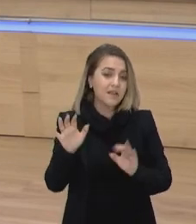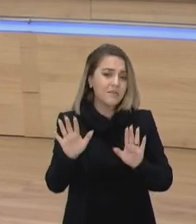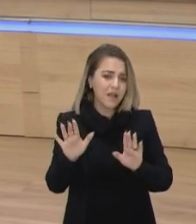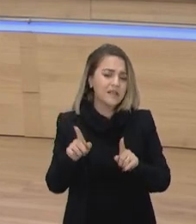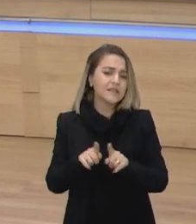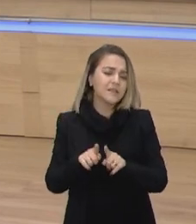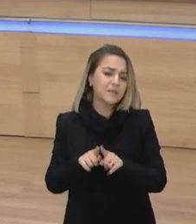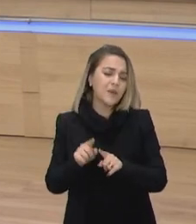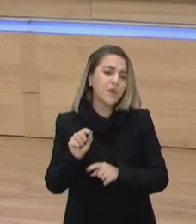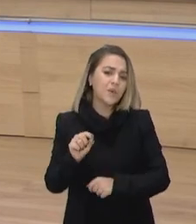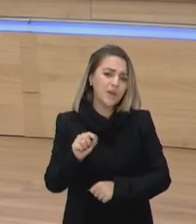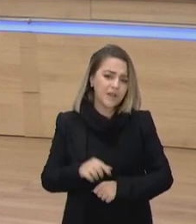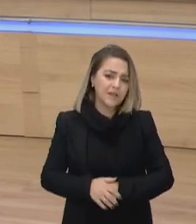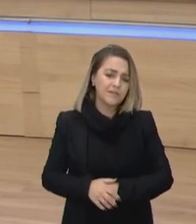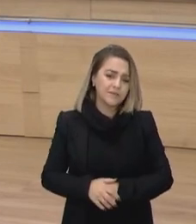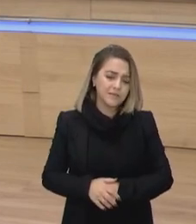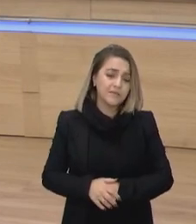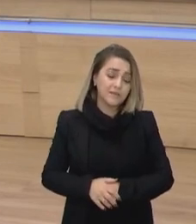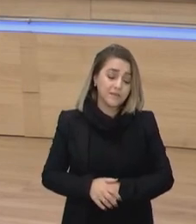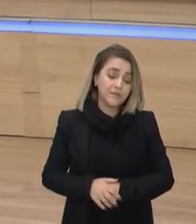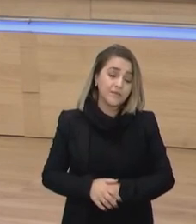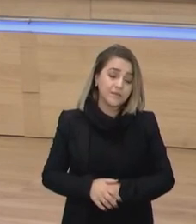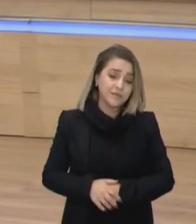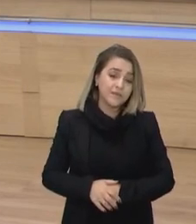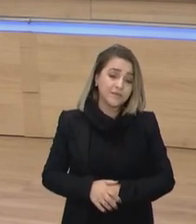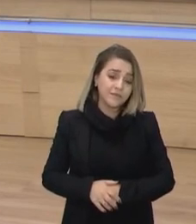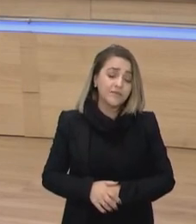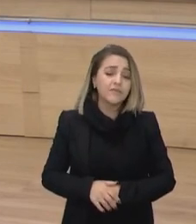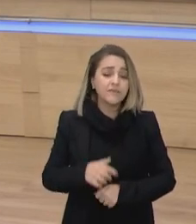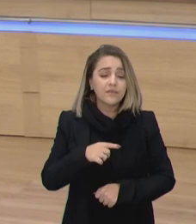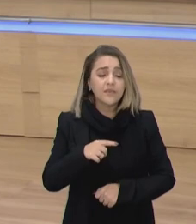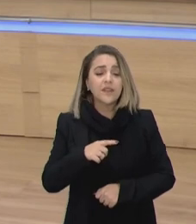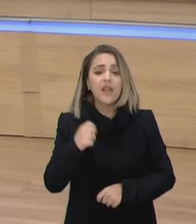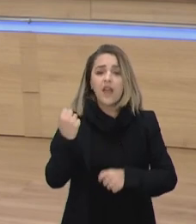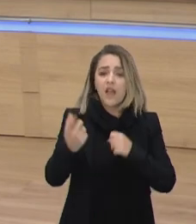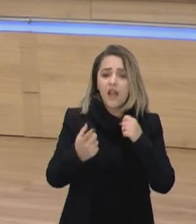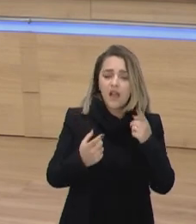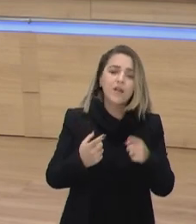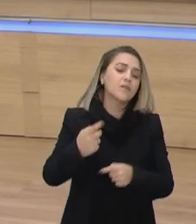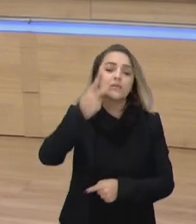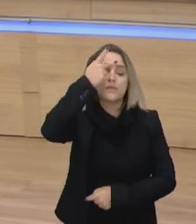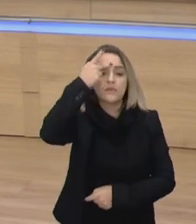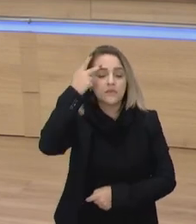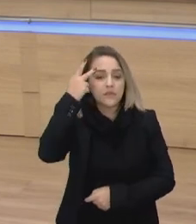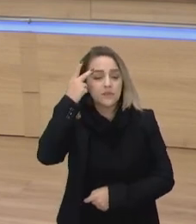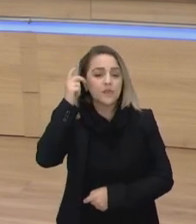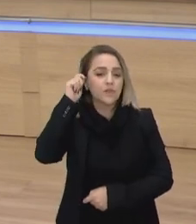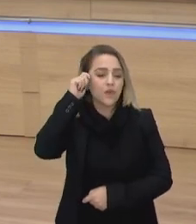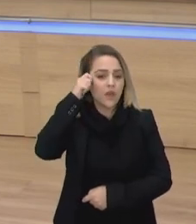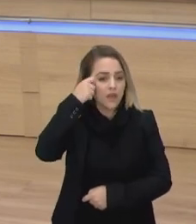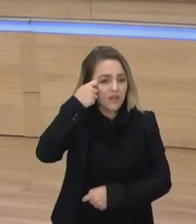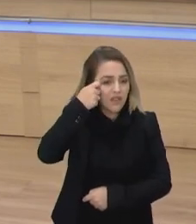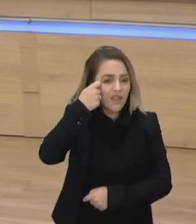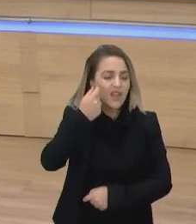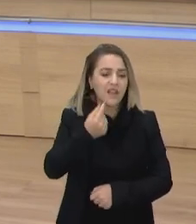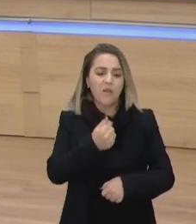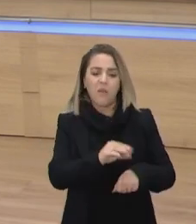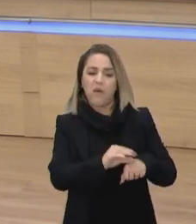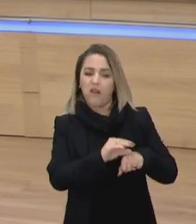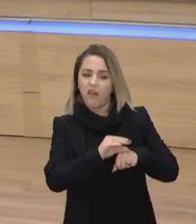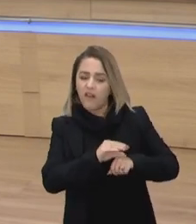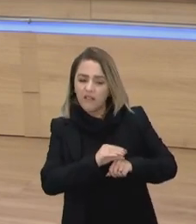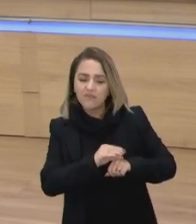que as pessoas pretas mesmo quando estão ocupando um cargo mal remunerado ou então